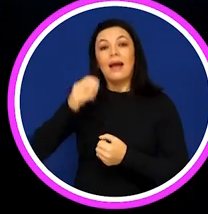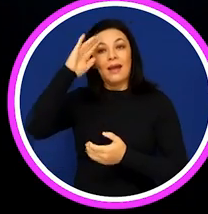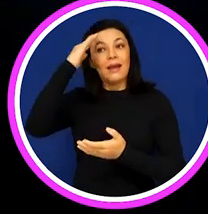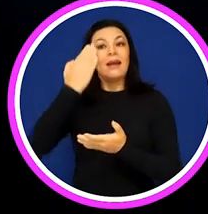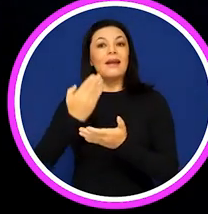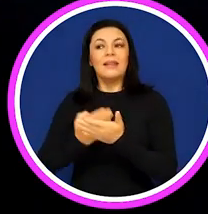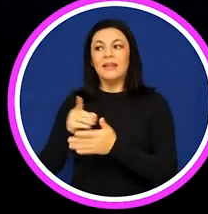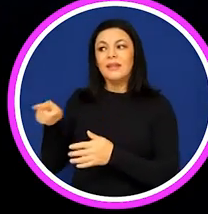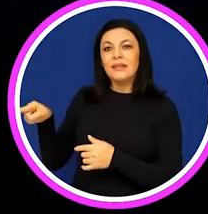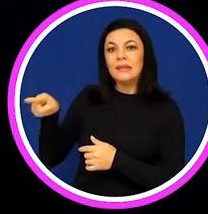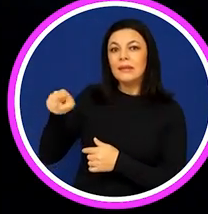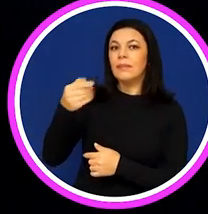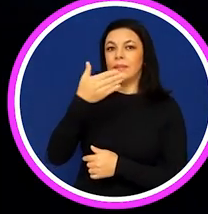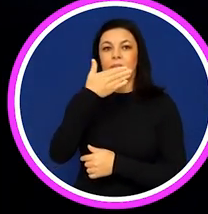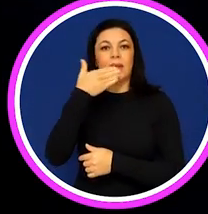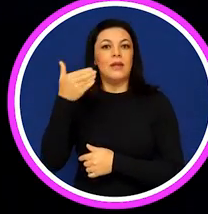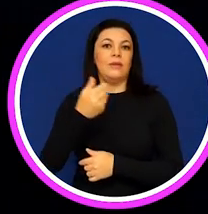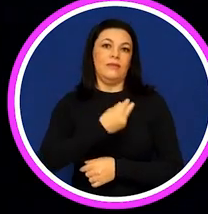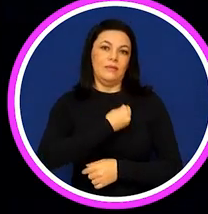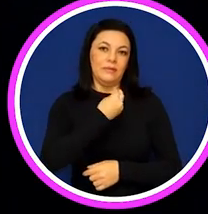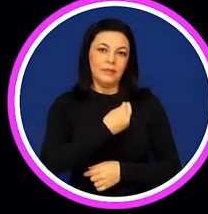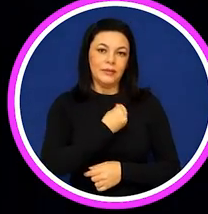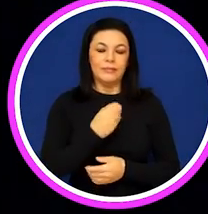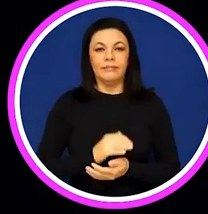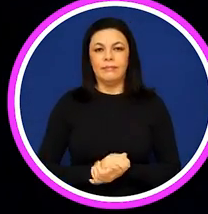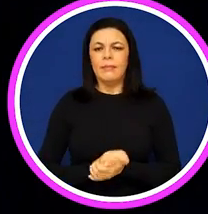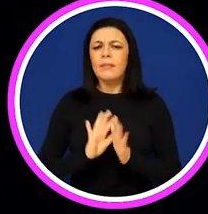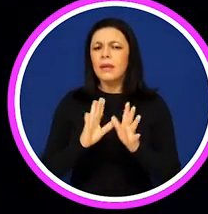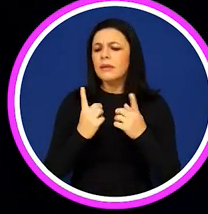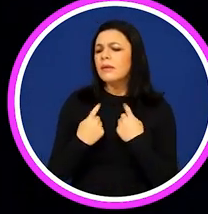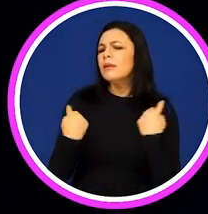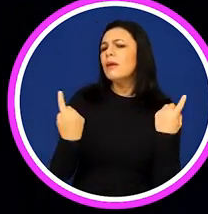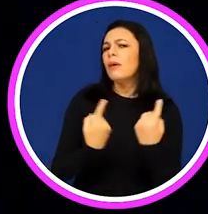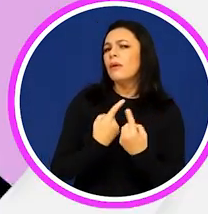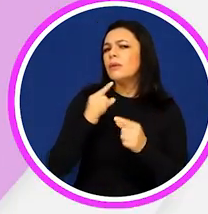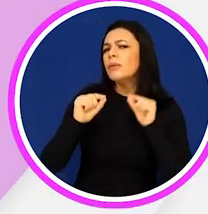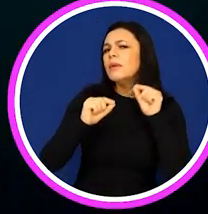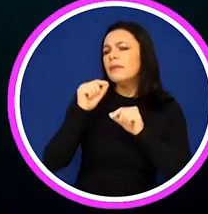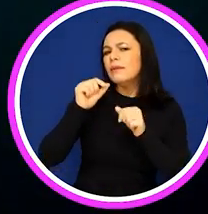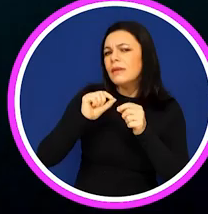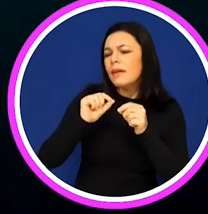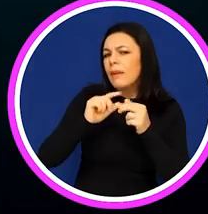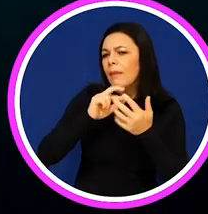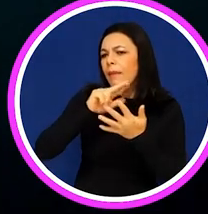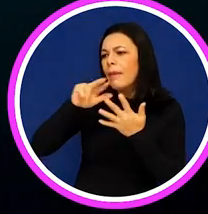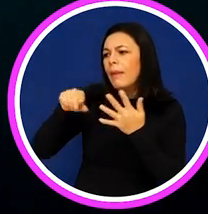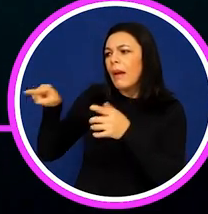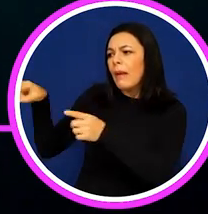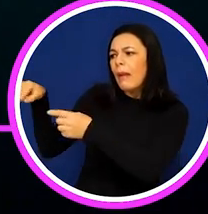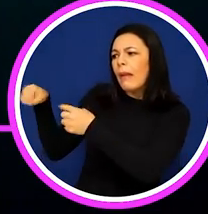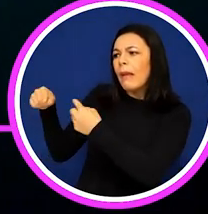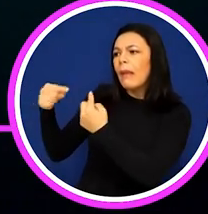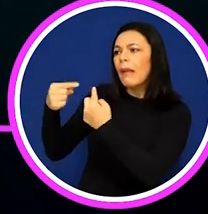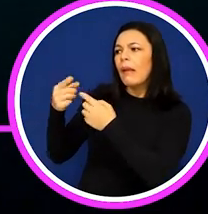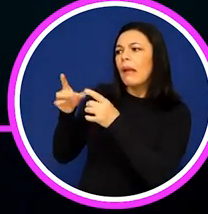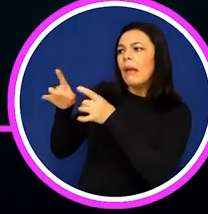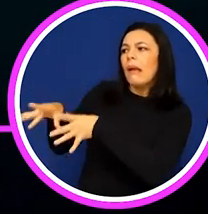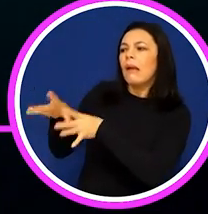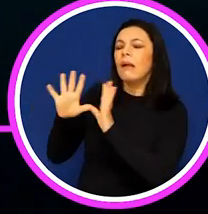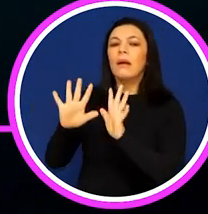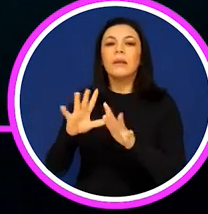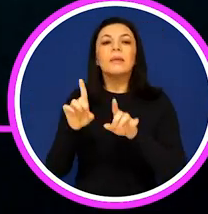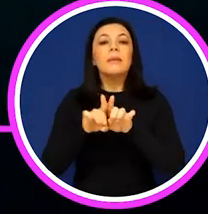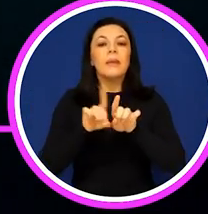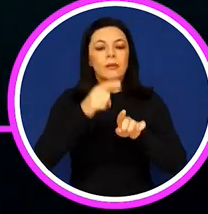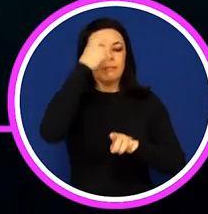ideias equivocadas e acreditam que aquilo é o melhor para as suas vidas. E o que podemos fazer para vencer cada um